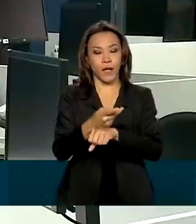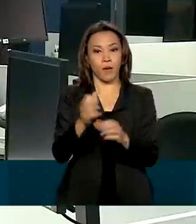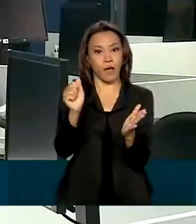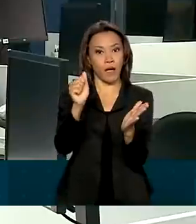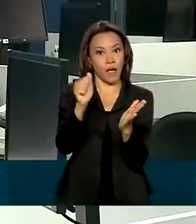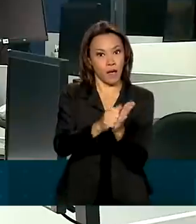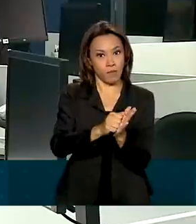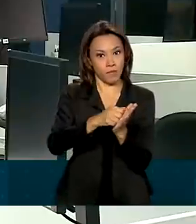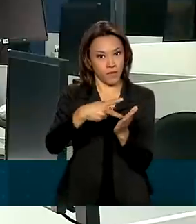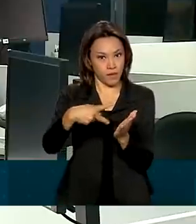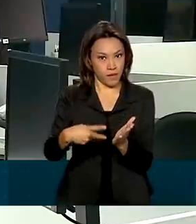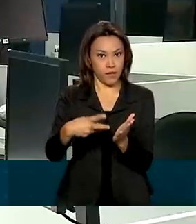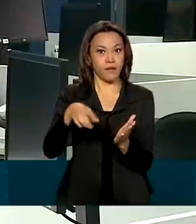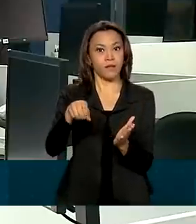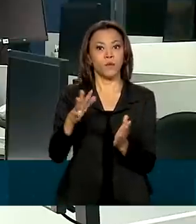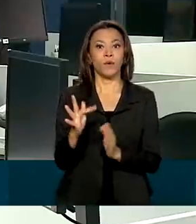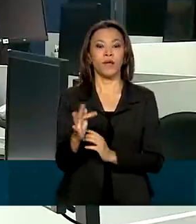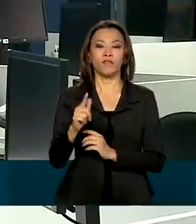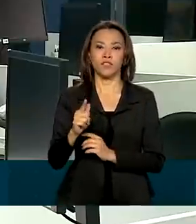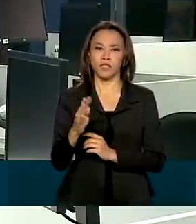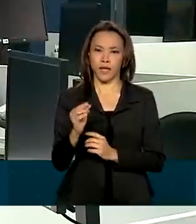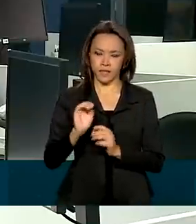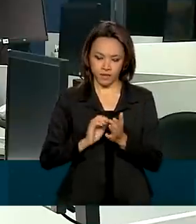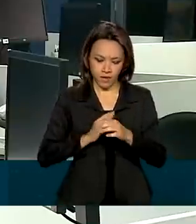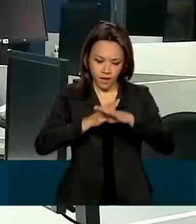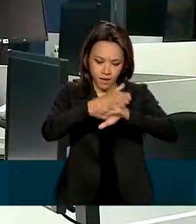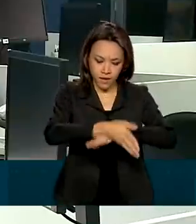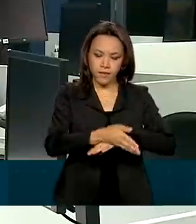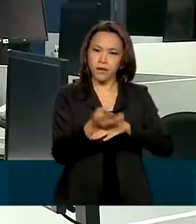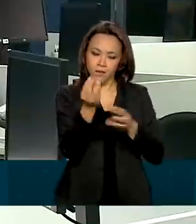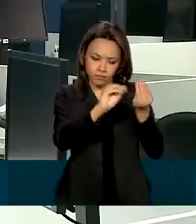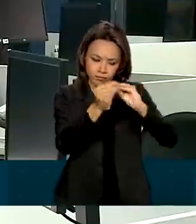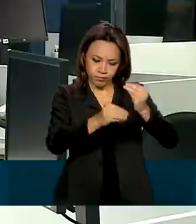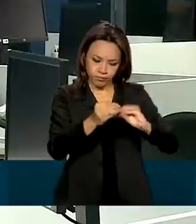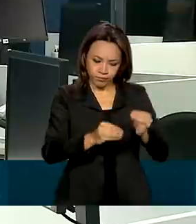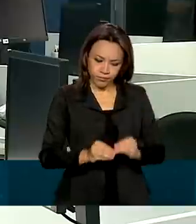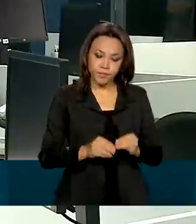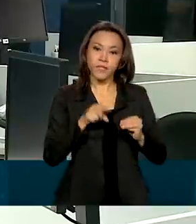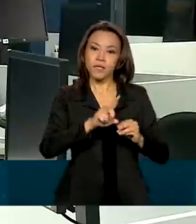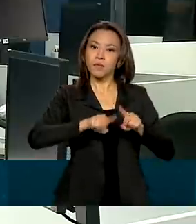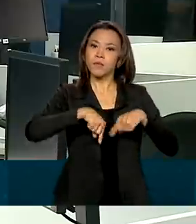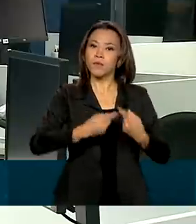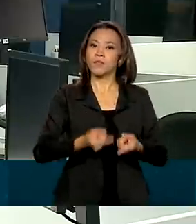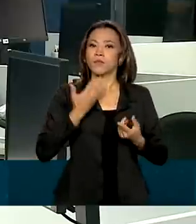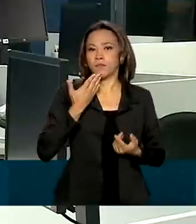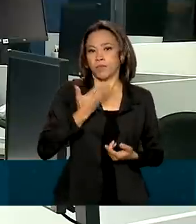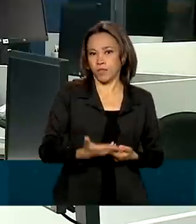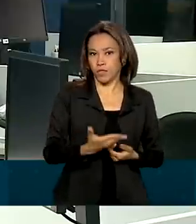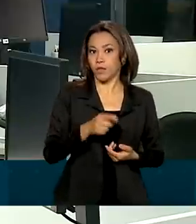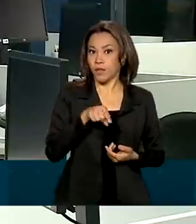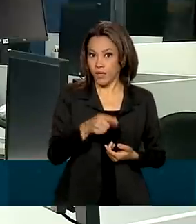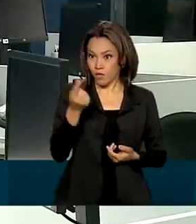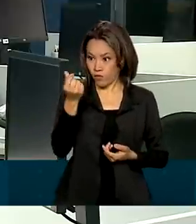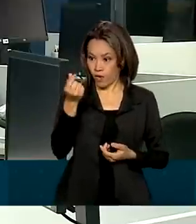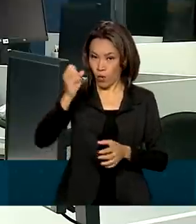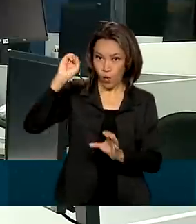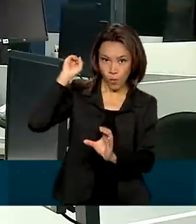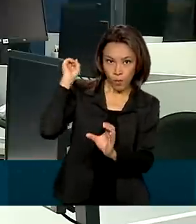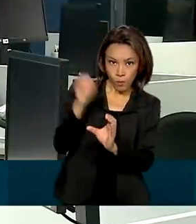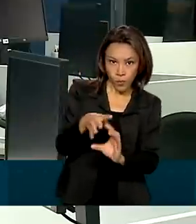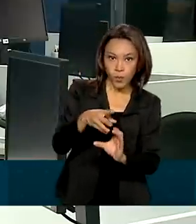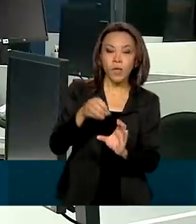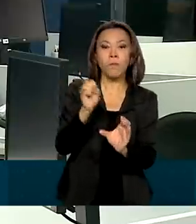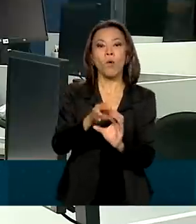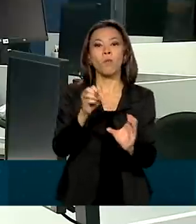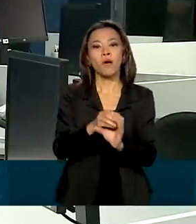FGTS, acessá-lo, preencher todos os dados cadastrais e fazer a solicitação. O valor será acreditado na conta